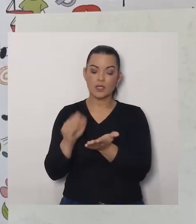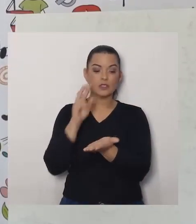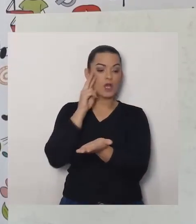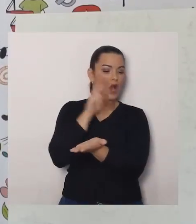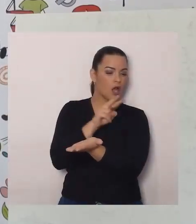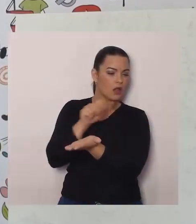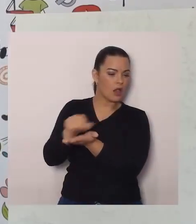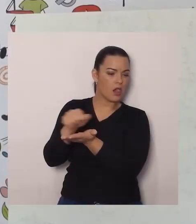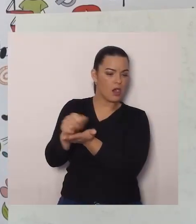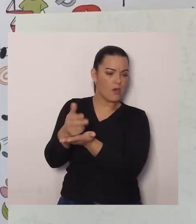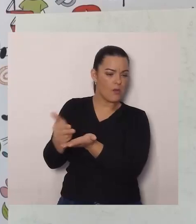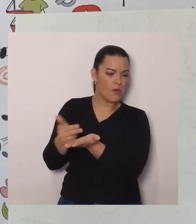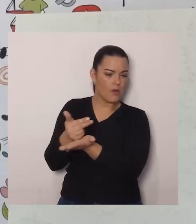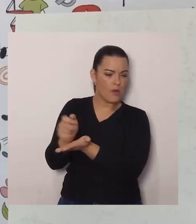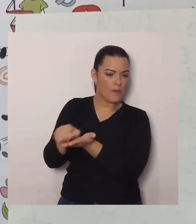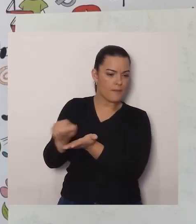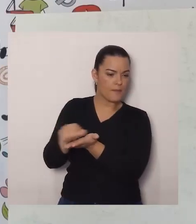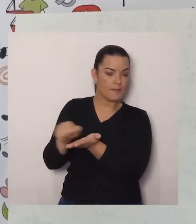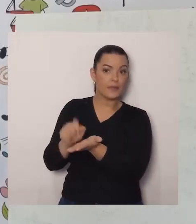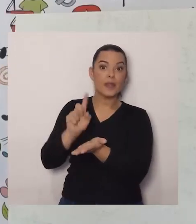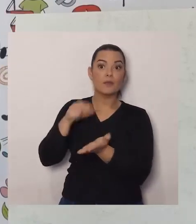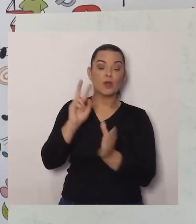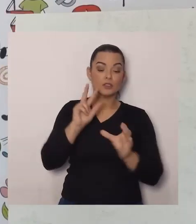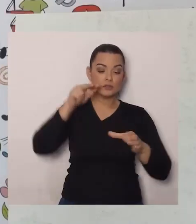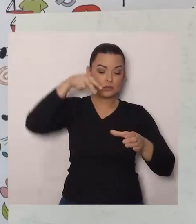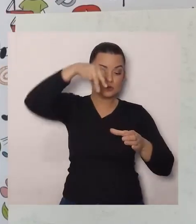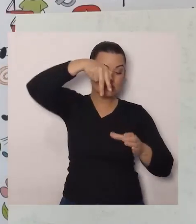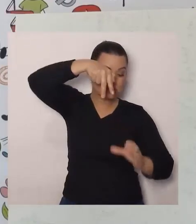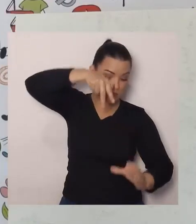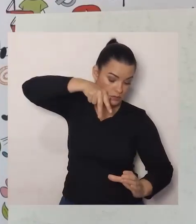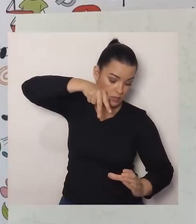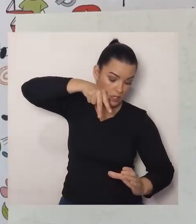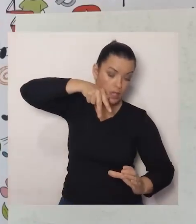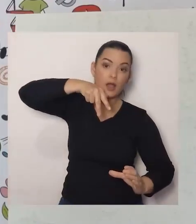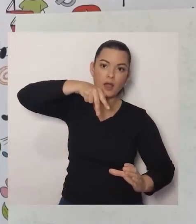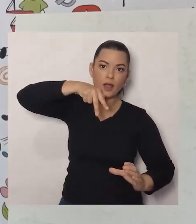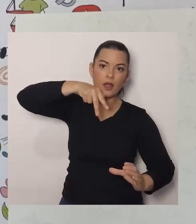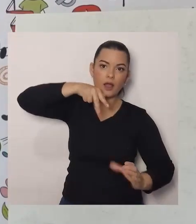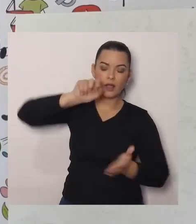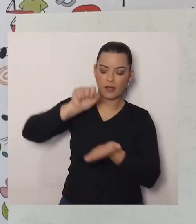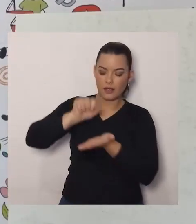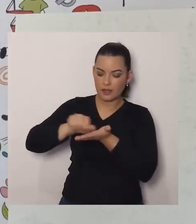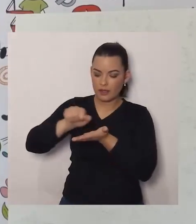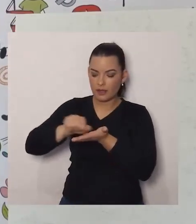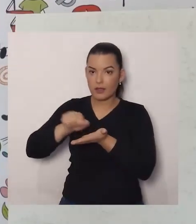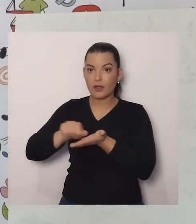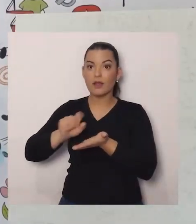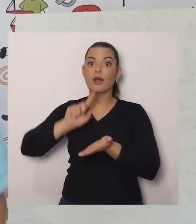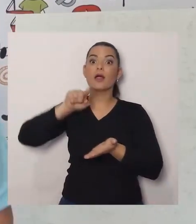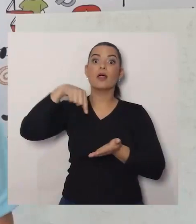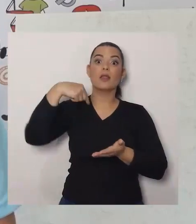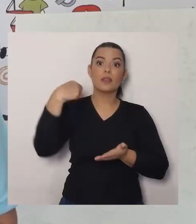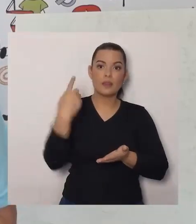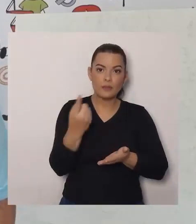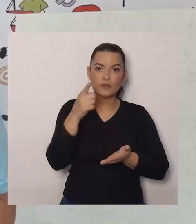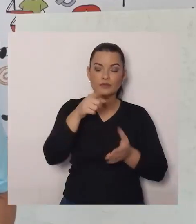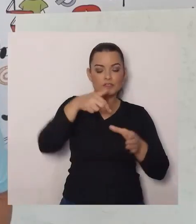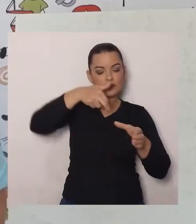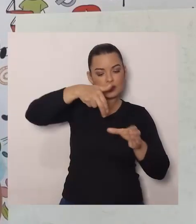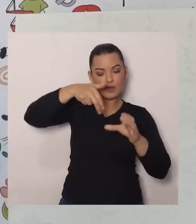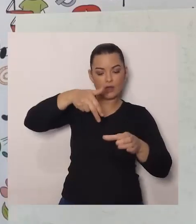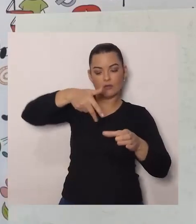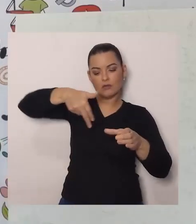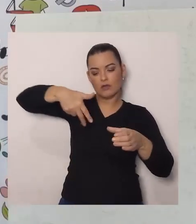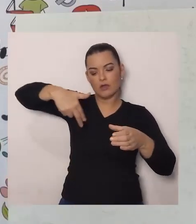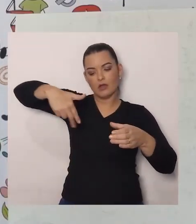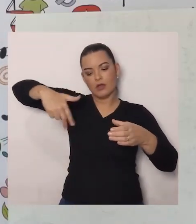E vão registrar, seu caderno, Depois, Vocês vão se deslocar, Em volta, Desse objeto, E vão